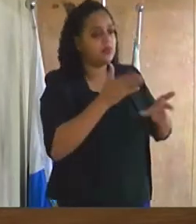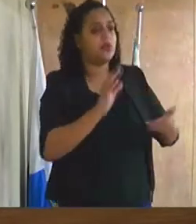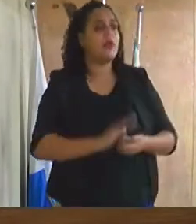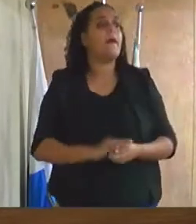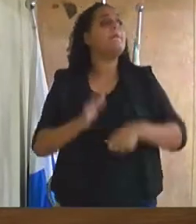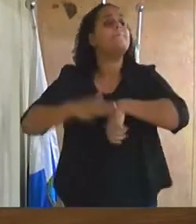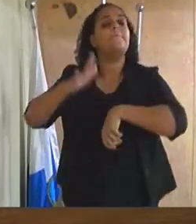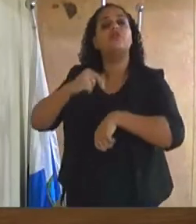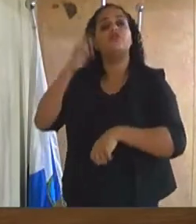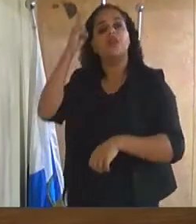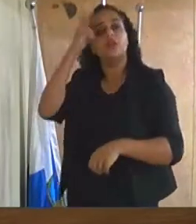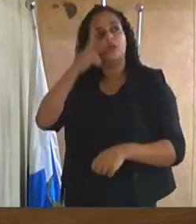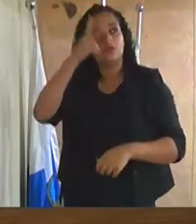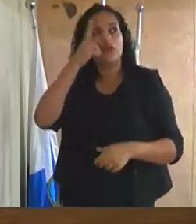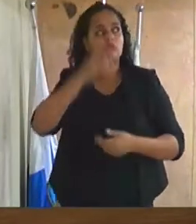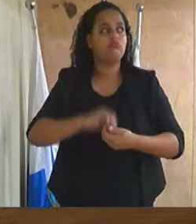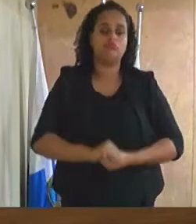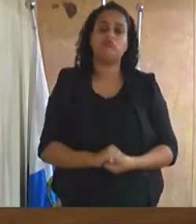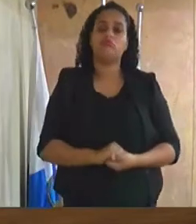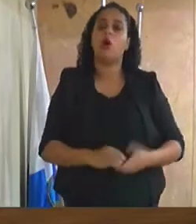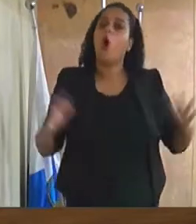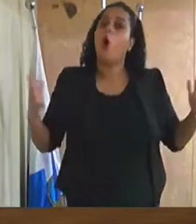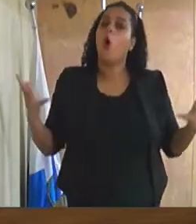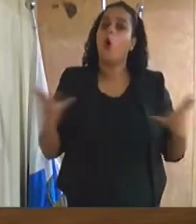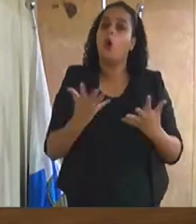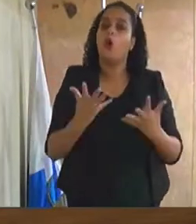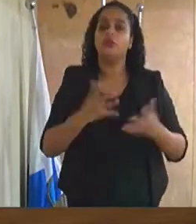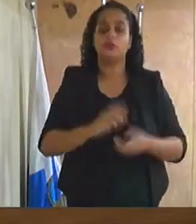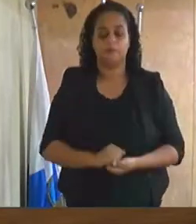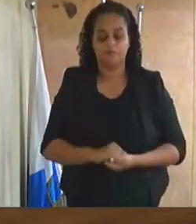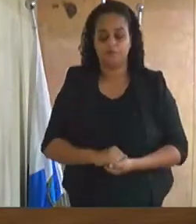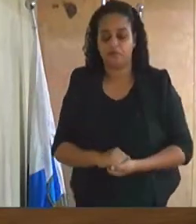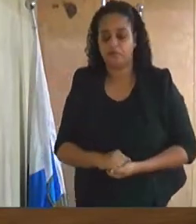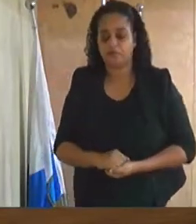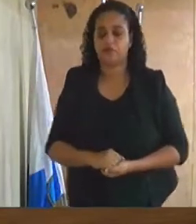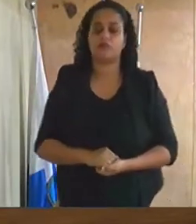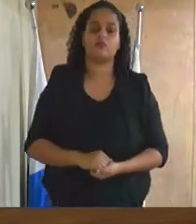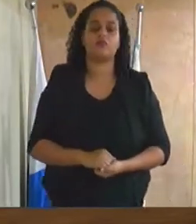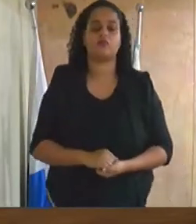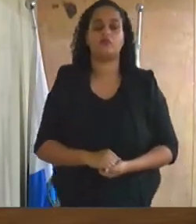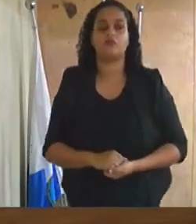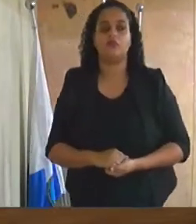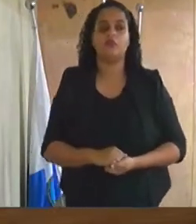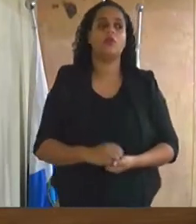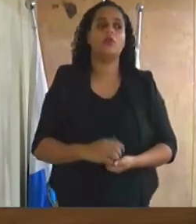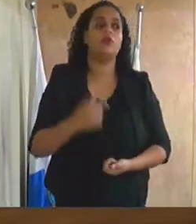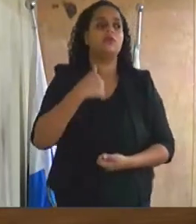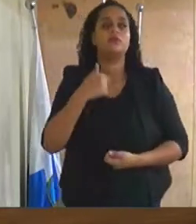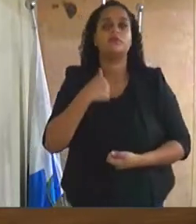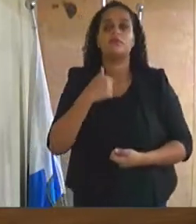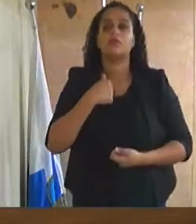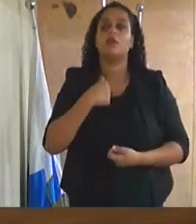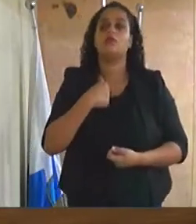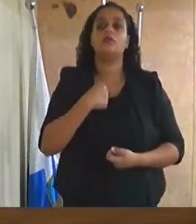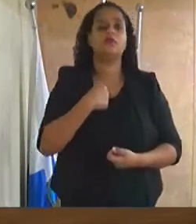vereadores. E hoje eu venho fazer uma indicação